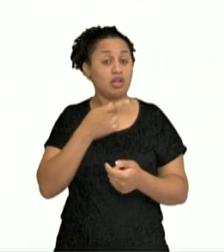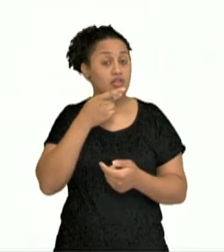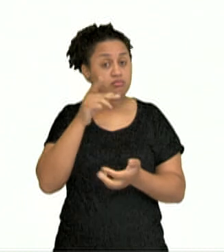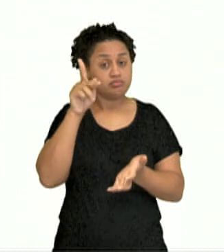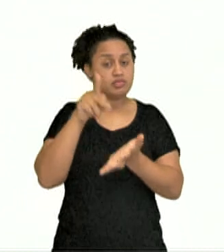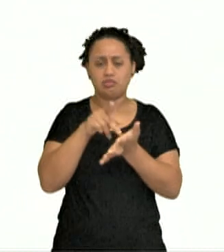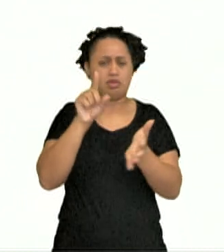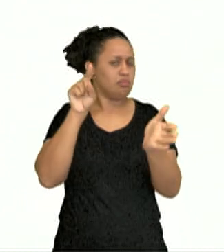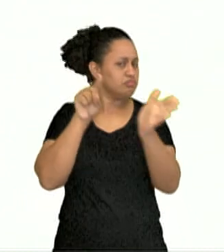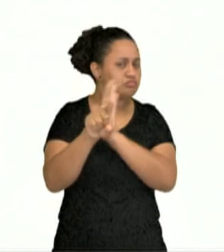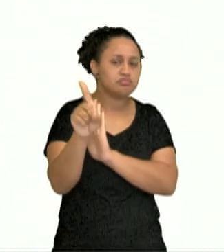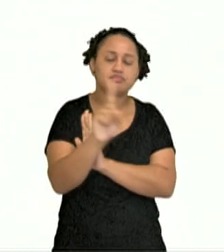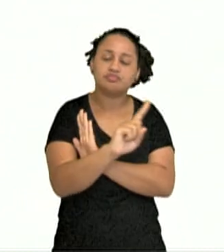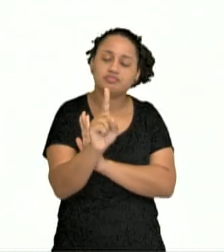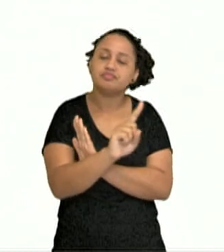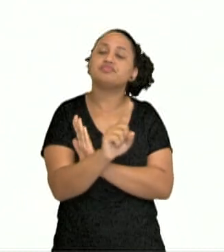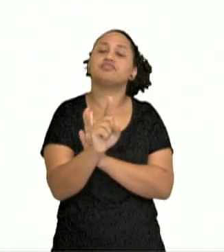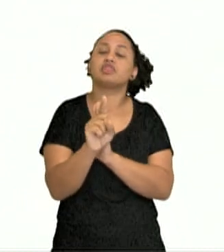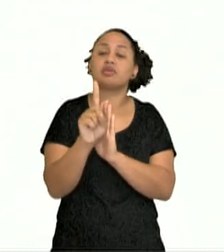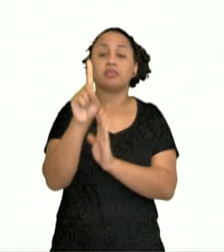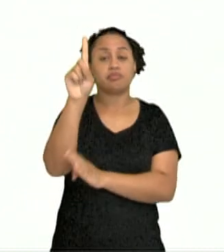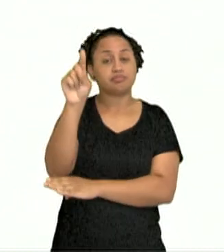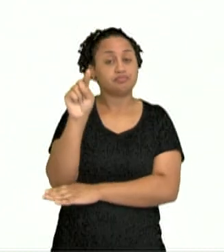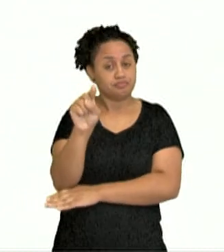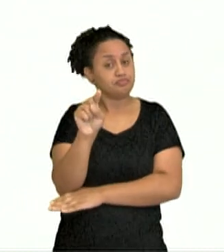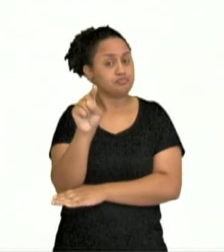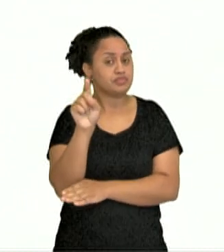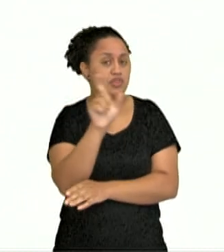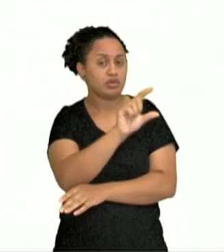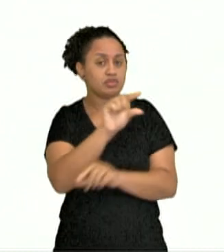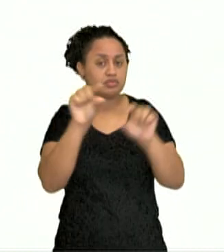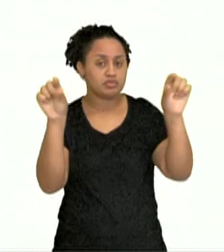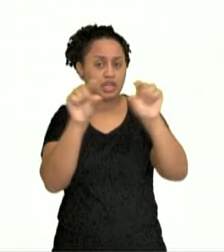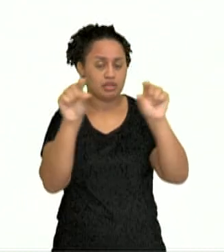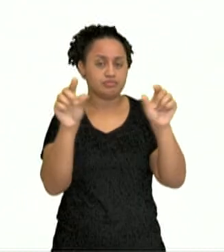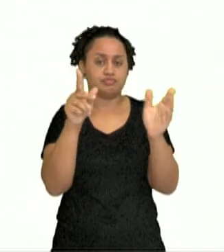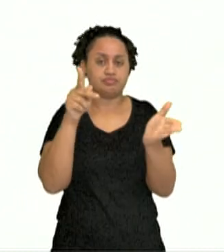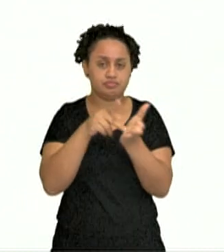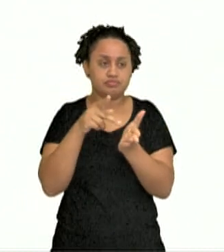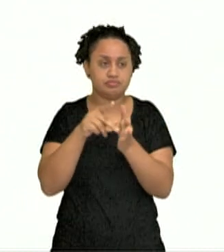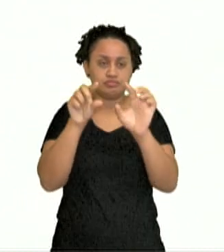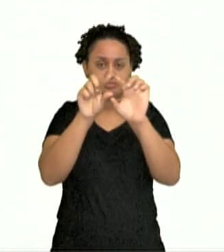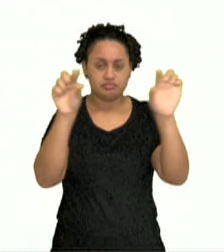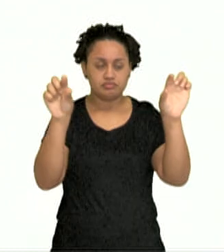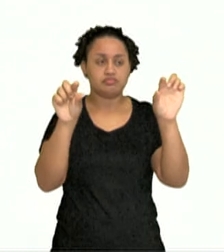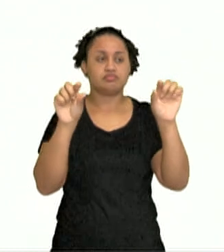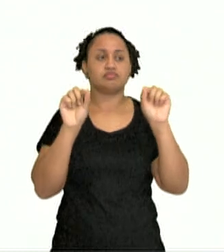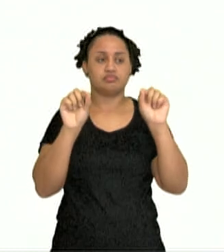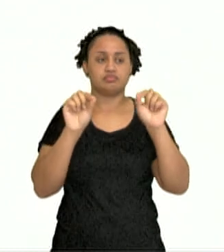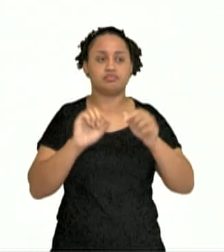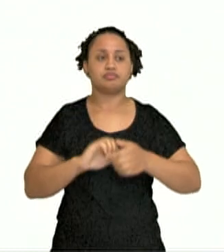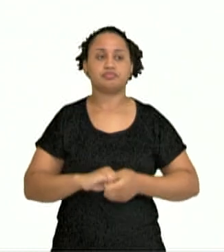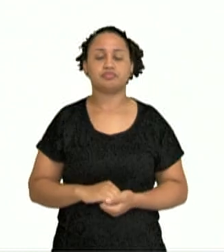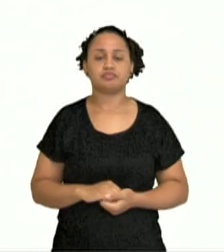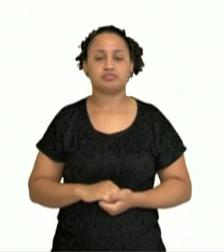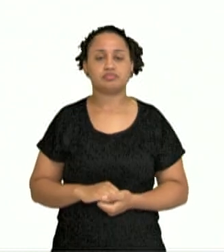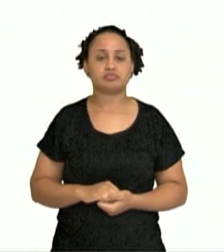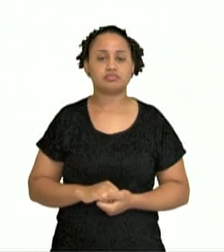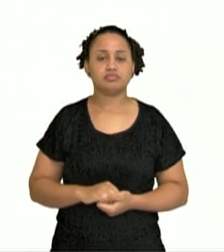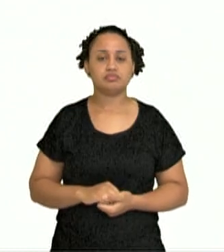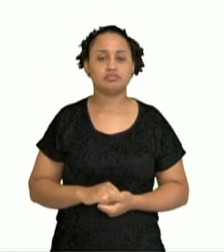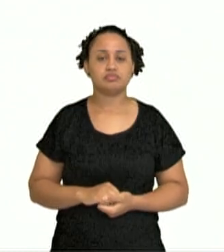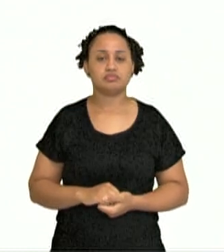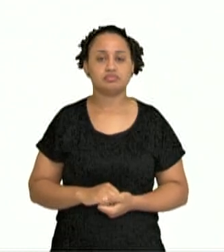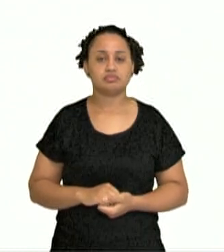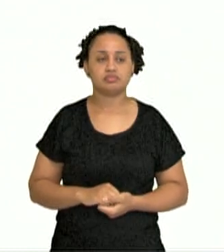está fazendo perguntas, Ele está fazendo exclamações. Com quem e quienes? Quien lo tuviera? Com